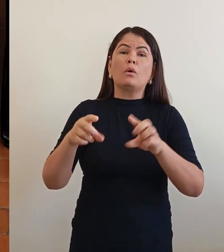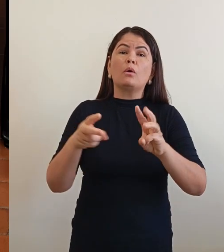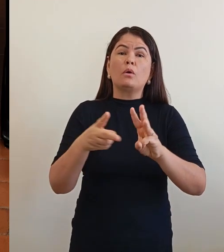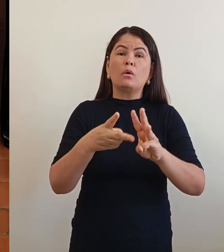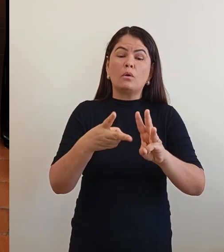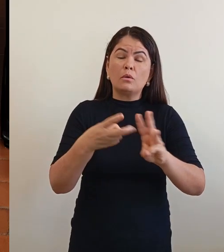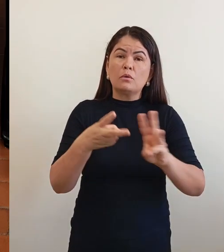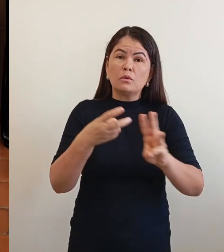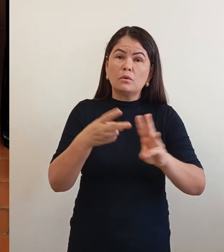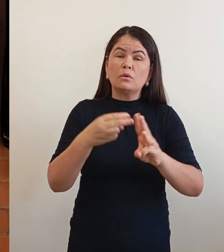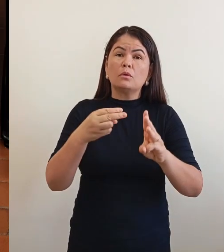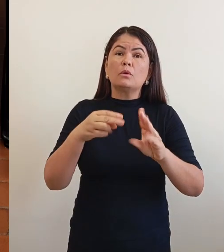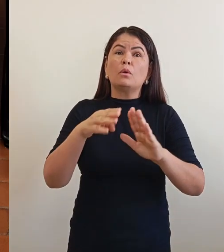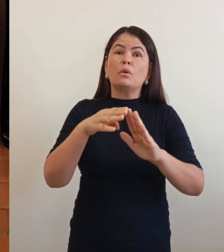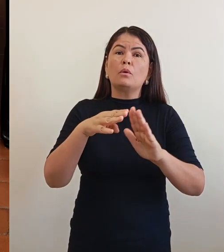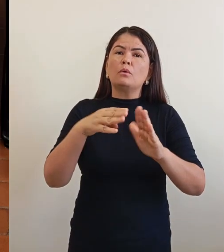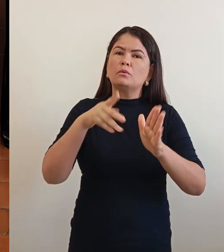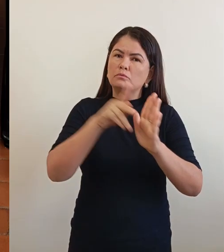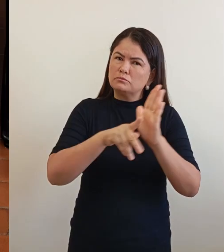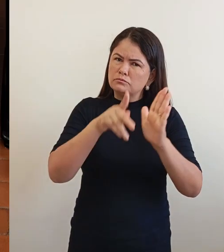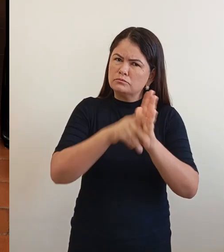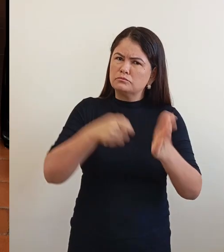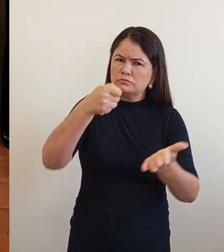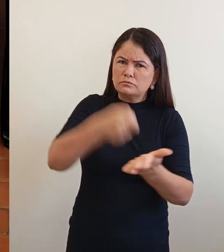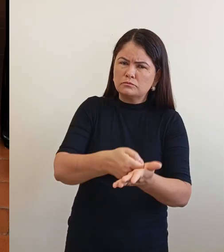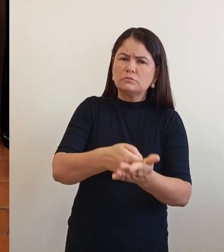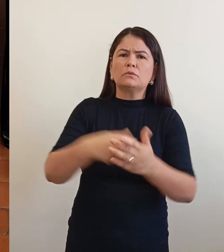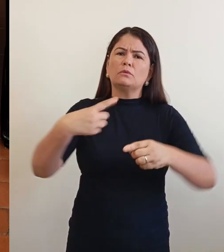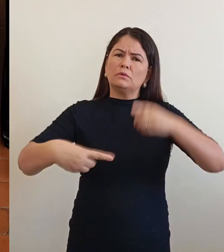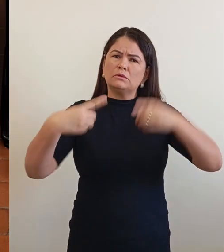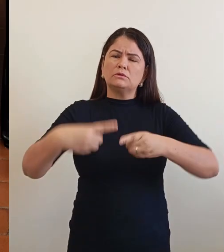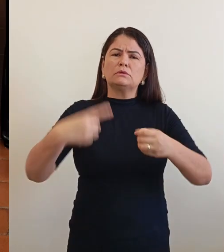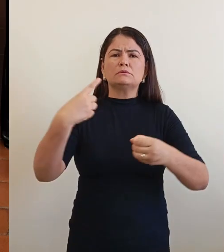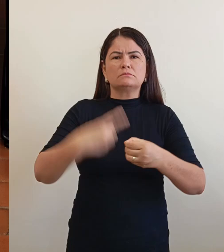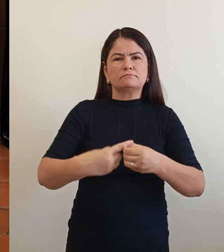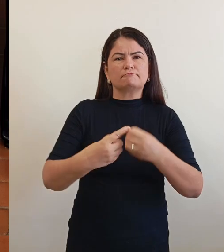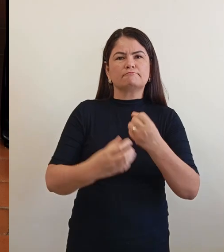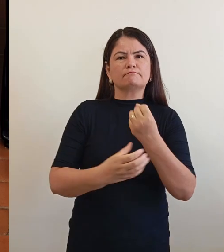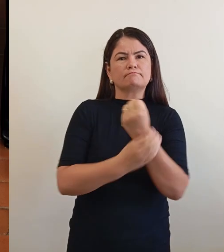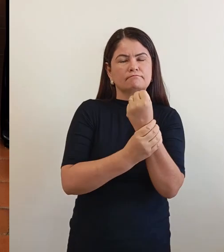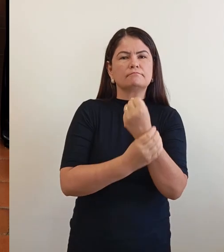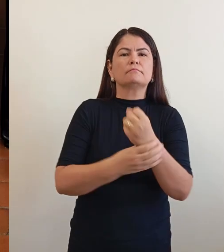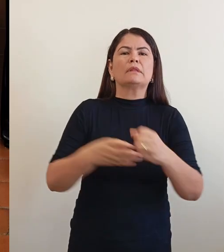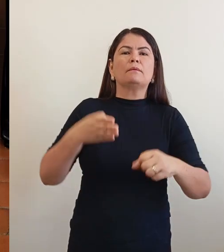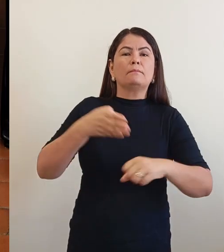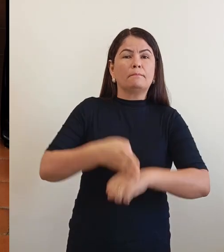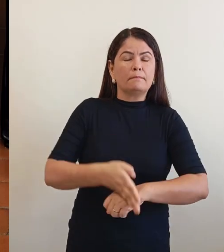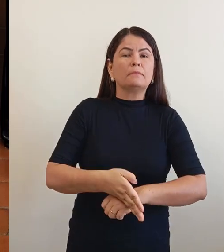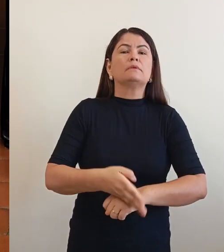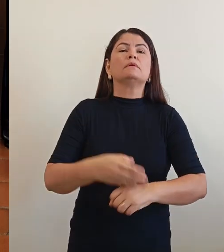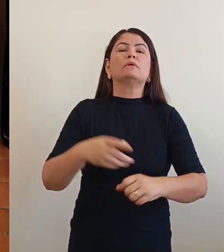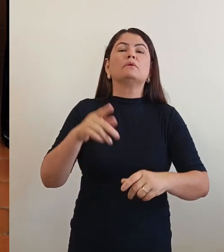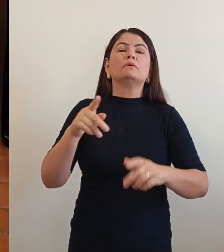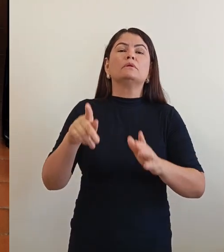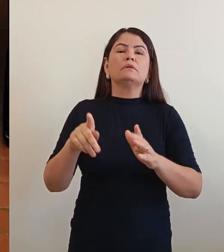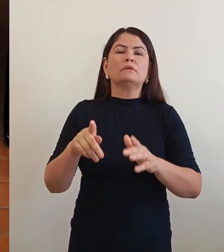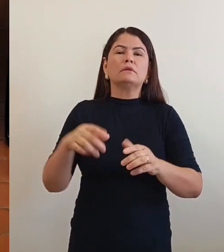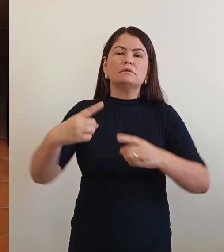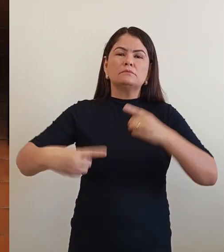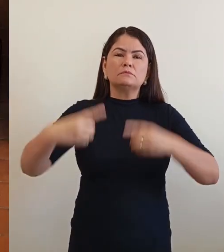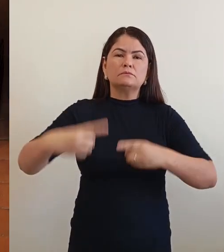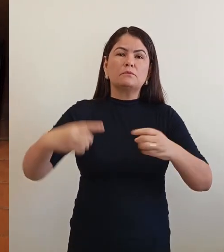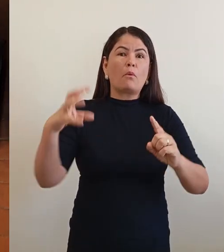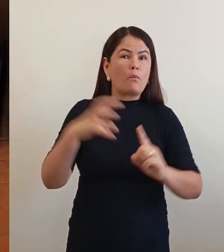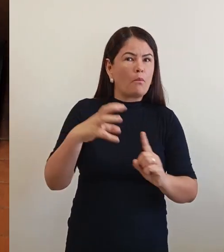cidade, assegurando a participação ativa nas políticas públicas que os afetam? Que ações concretas sua